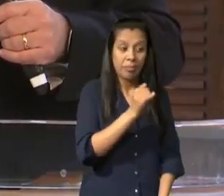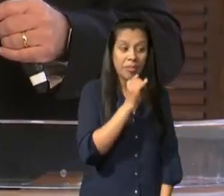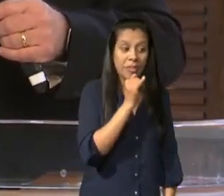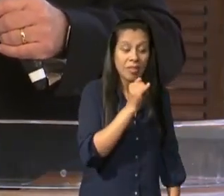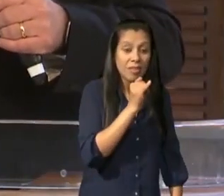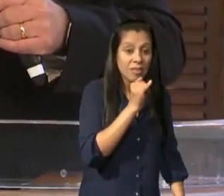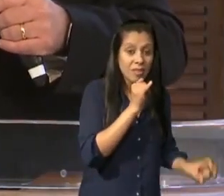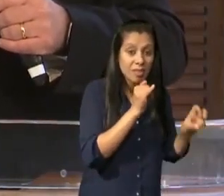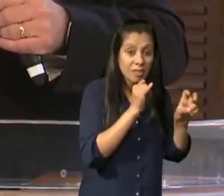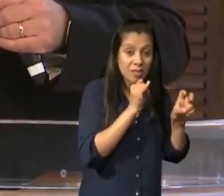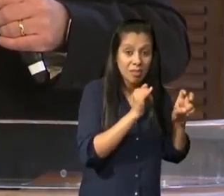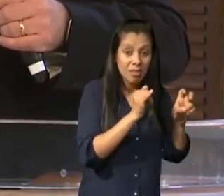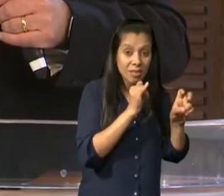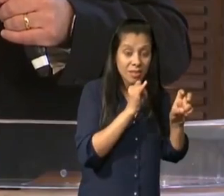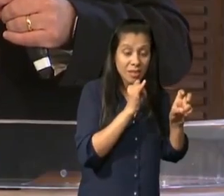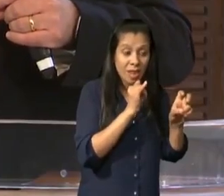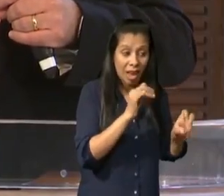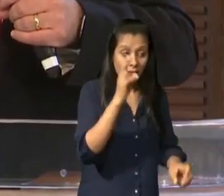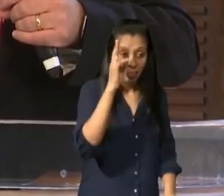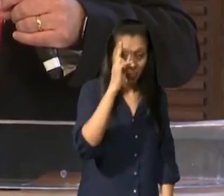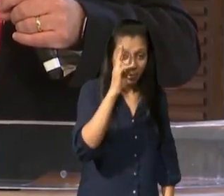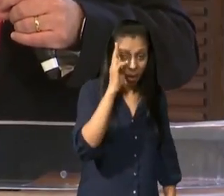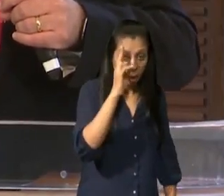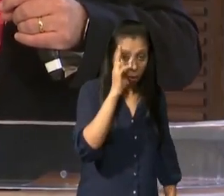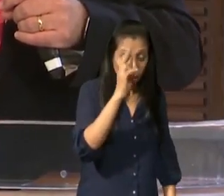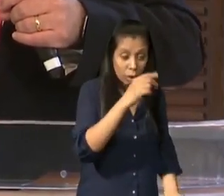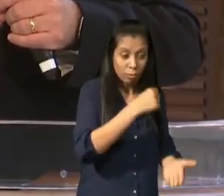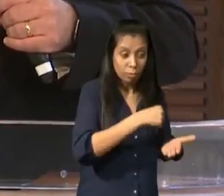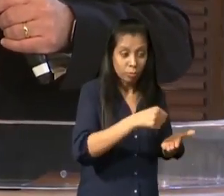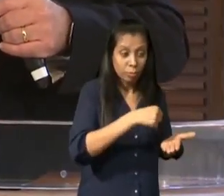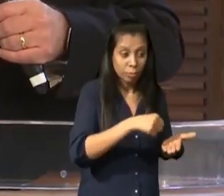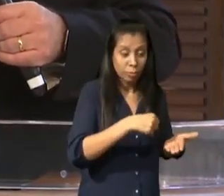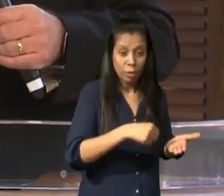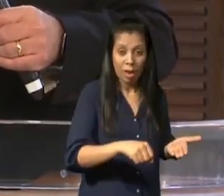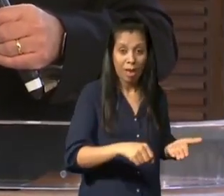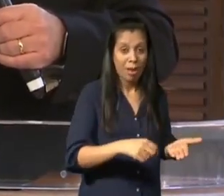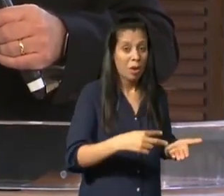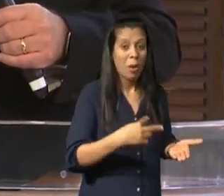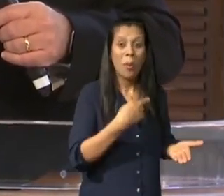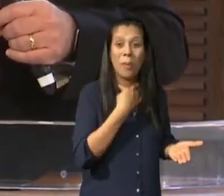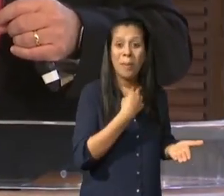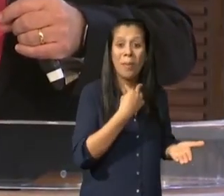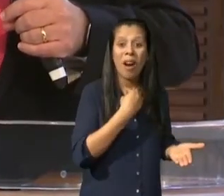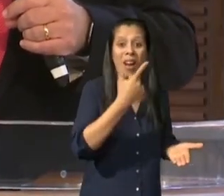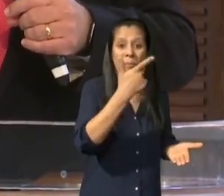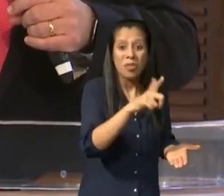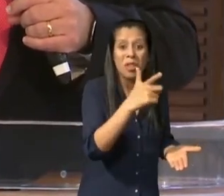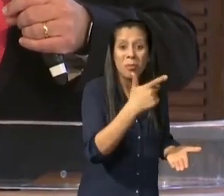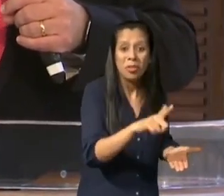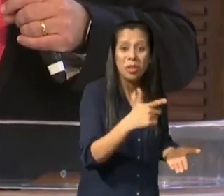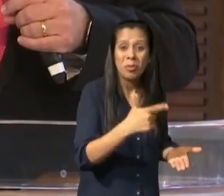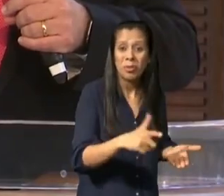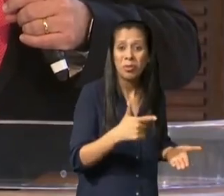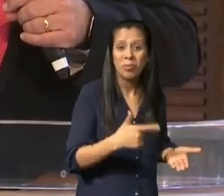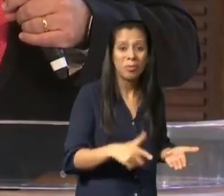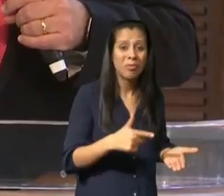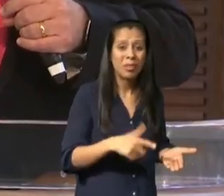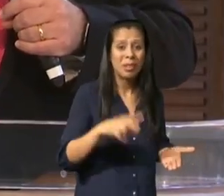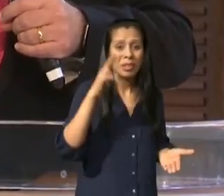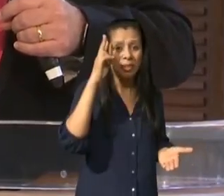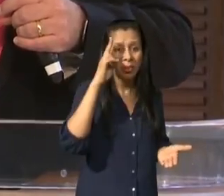alerta da nossa história escrito para que não venhamos a repetir os erros deles historicamente